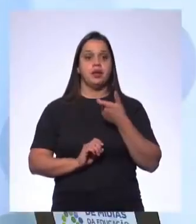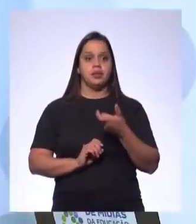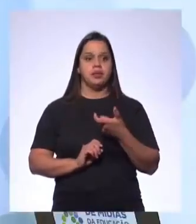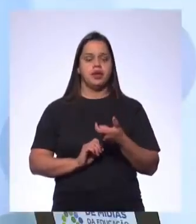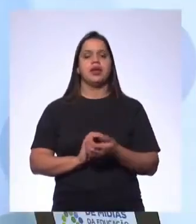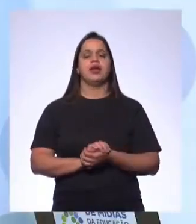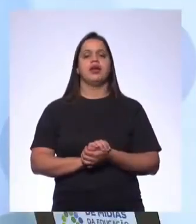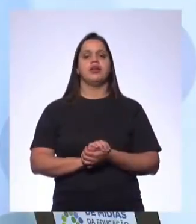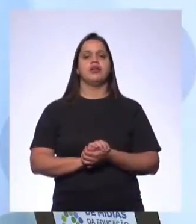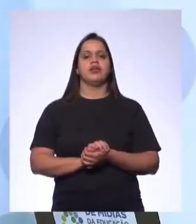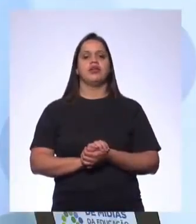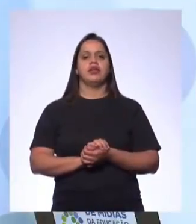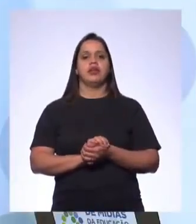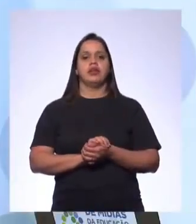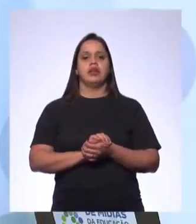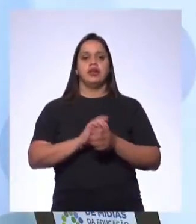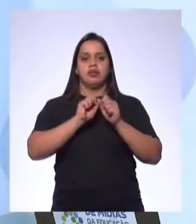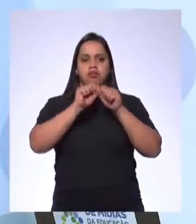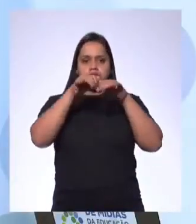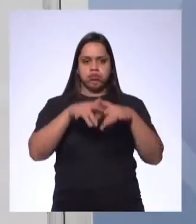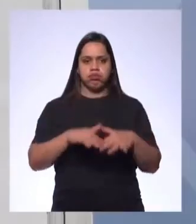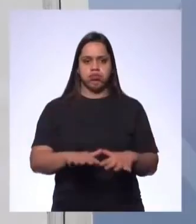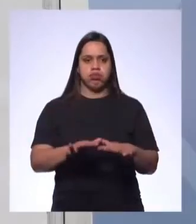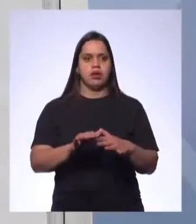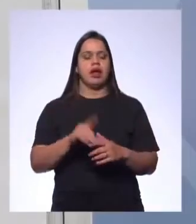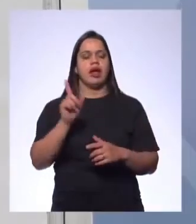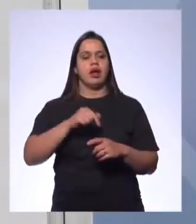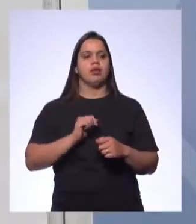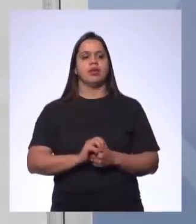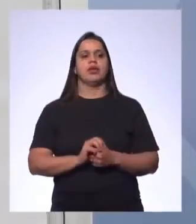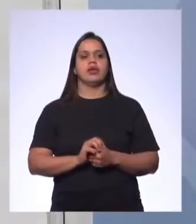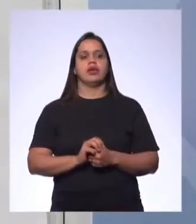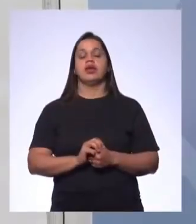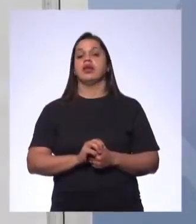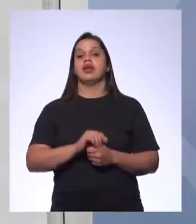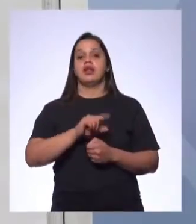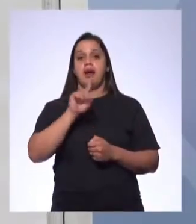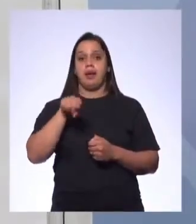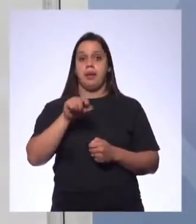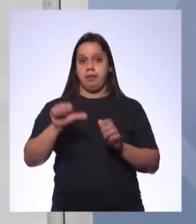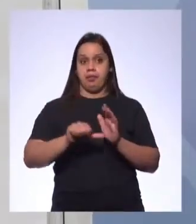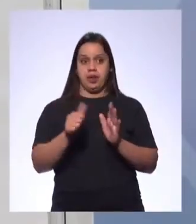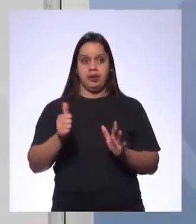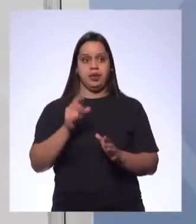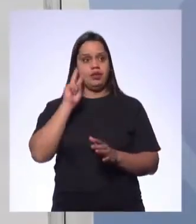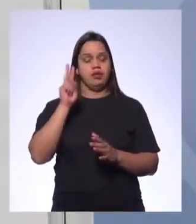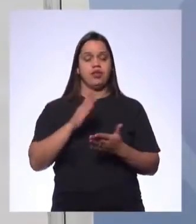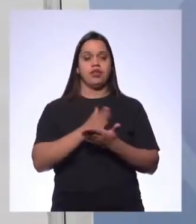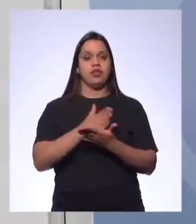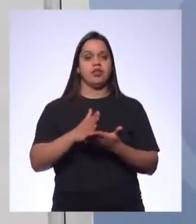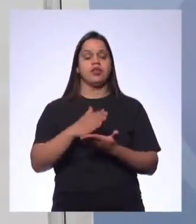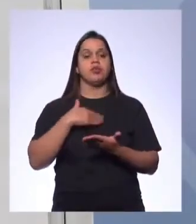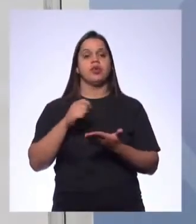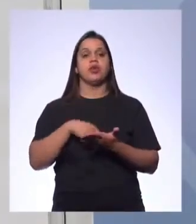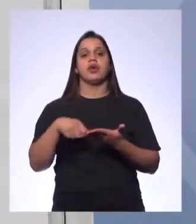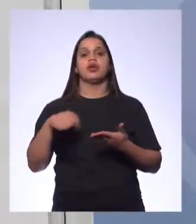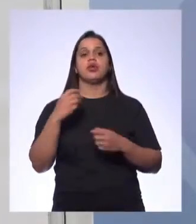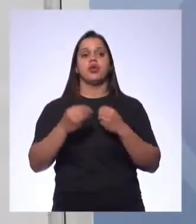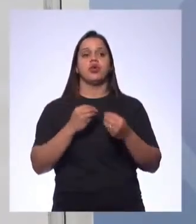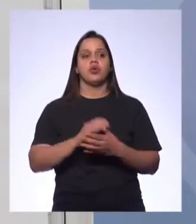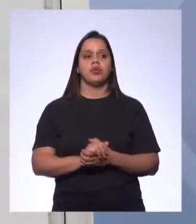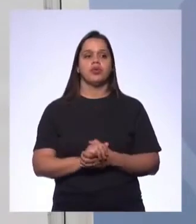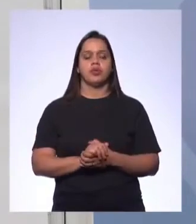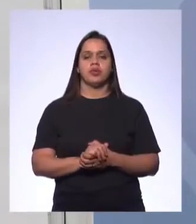sílaba tônica, onde que é? Aqui na primeira. Se eu fosse fazer a divisão silábica no meu caderno, para onde que eu ia fazer, ó? Av.